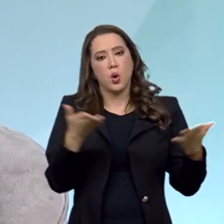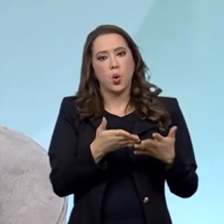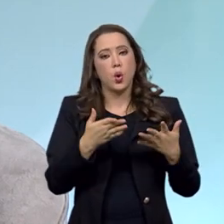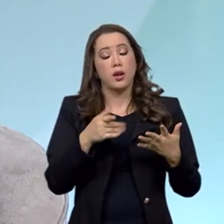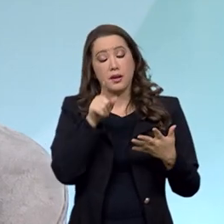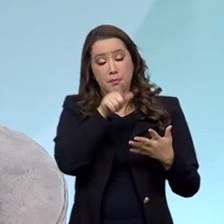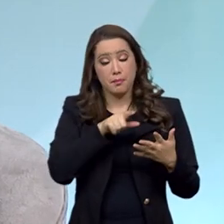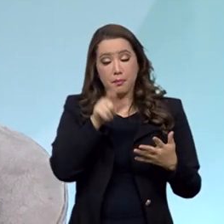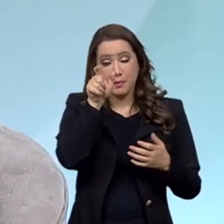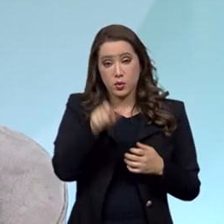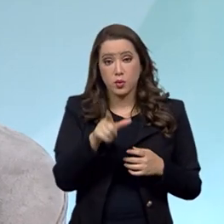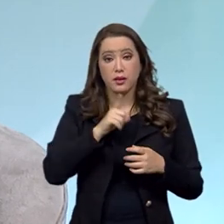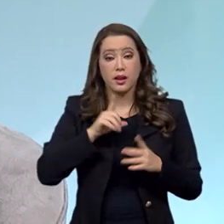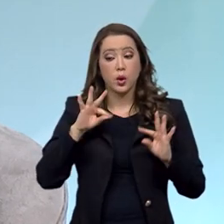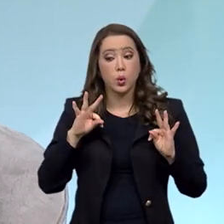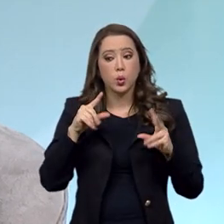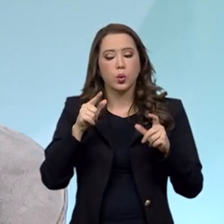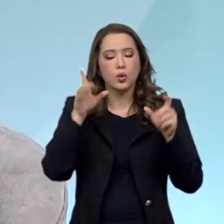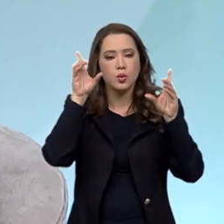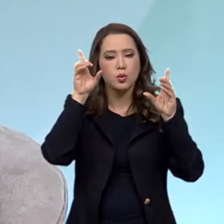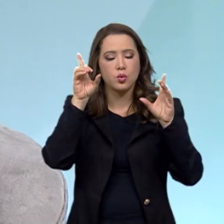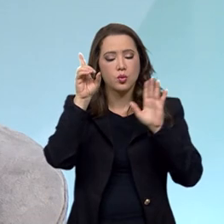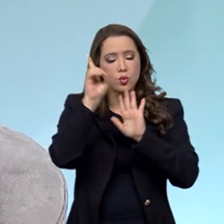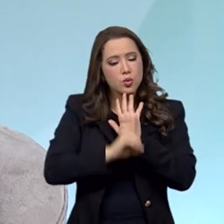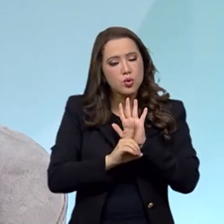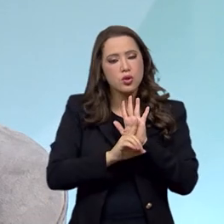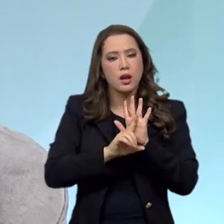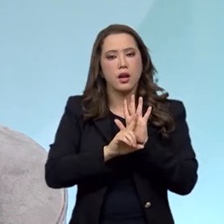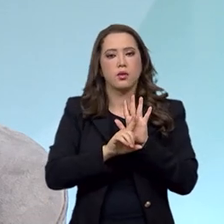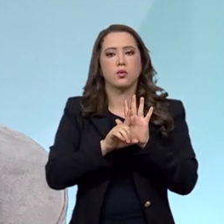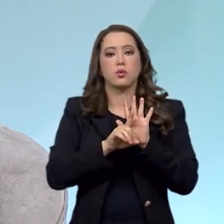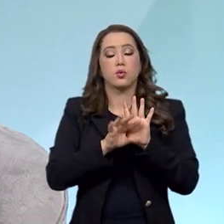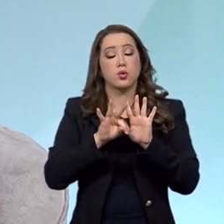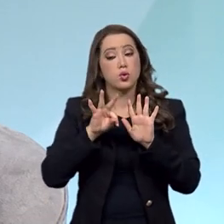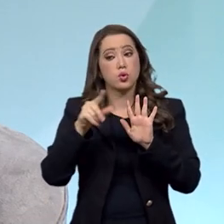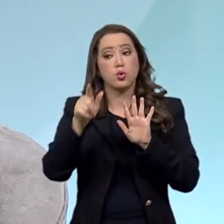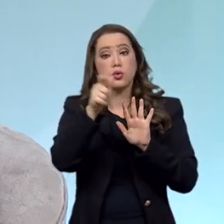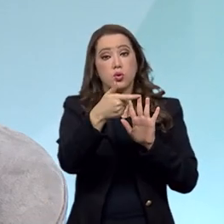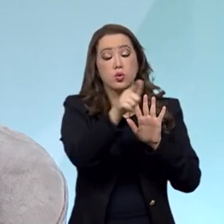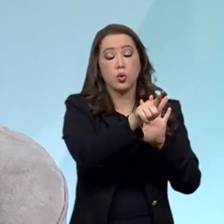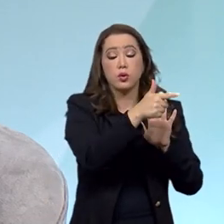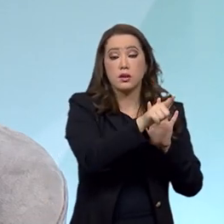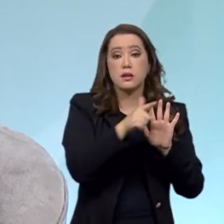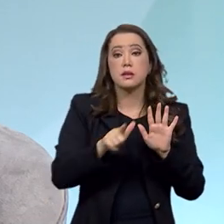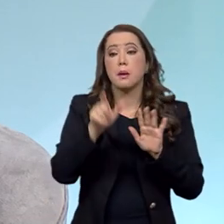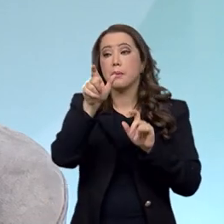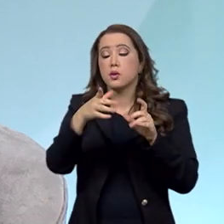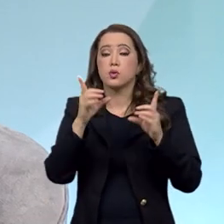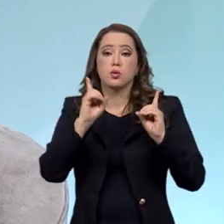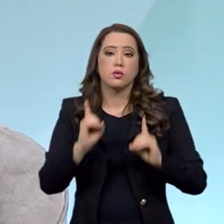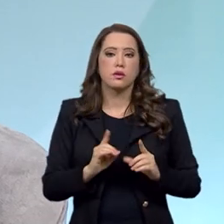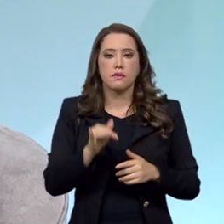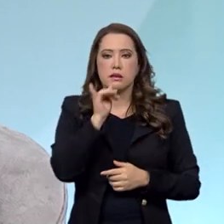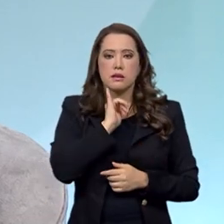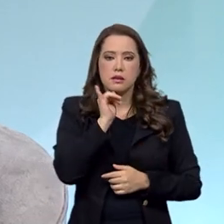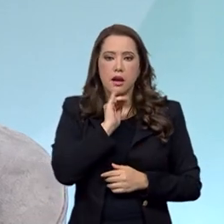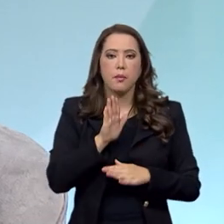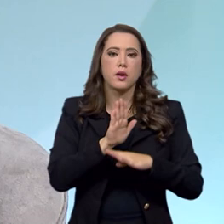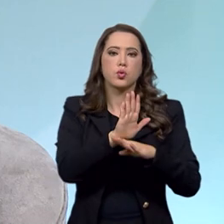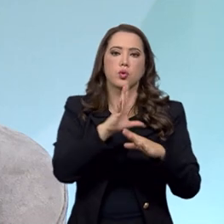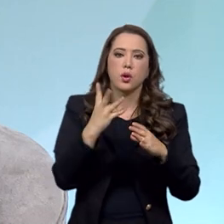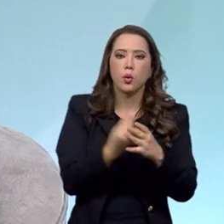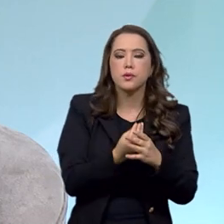ter todos os direitos reservados às pessoas com deficiência. Explico. Auxilo e inclusão, como acabei de mencionar.